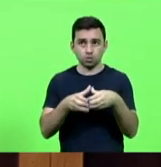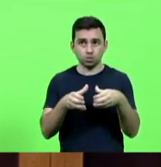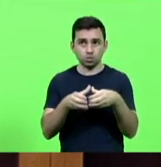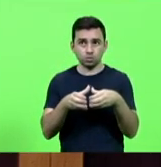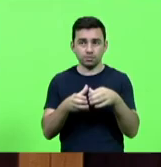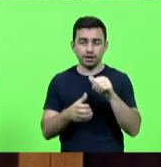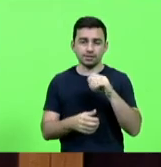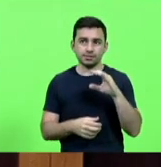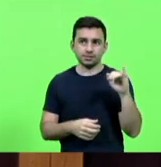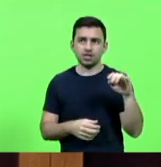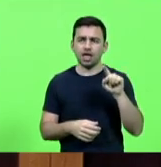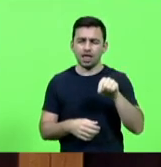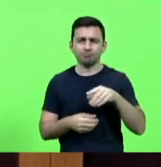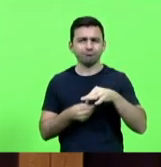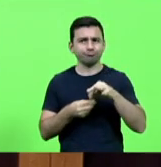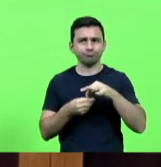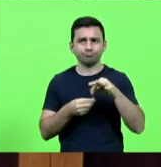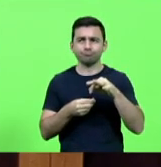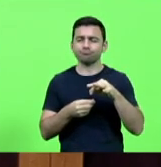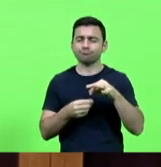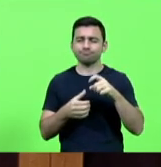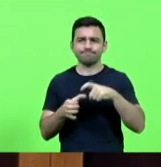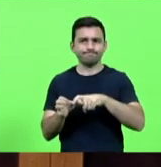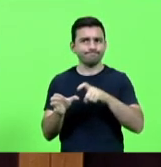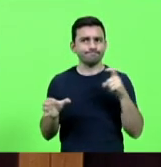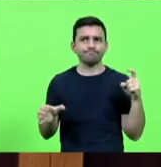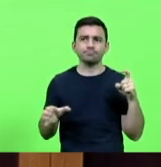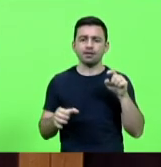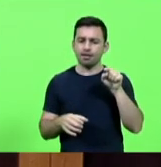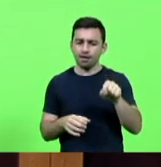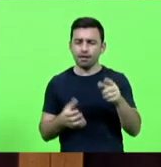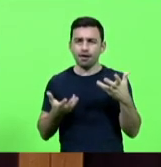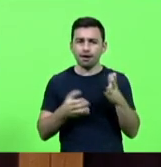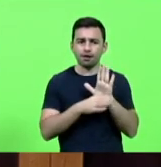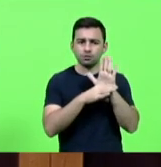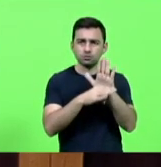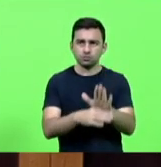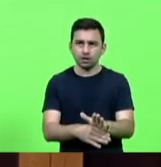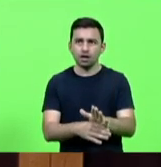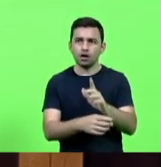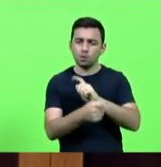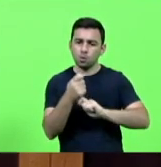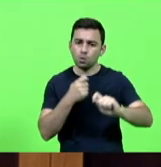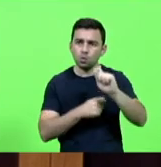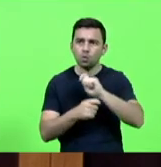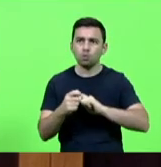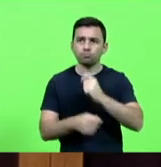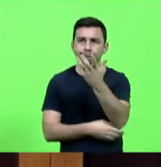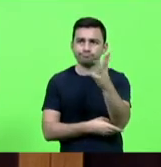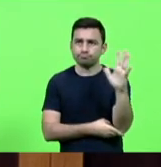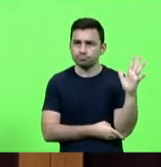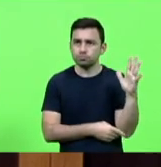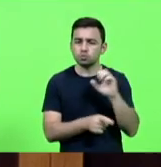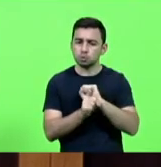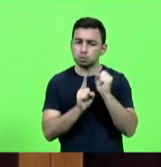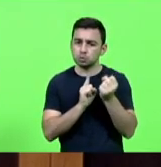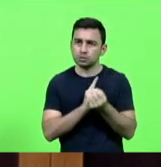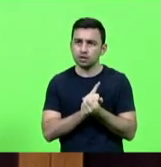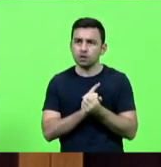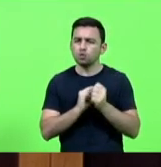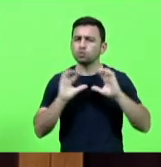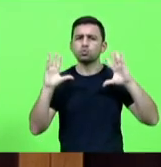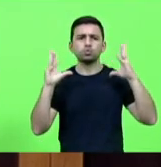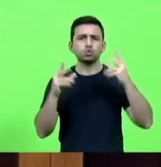instituição forte independente que busca o bem-estar econômico social e ambiental de todos os